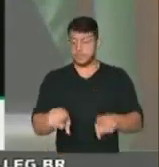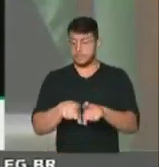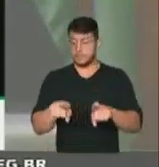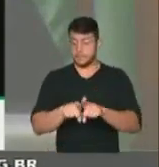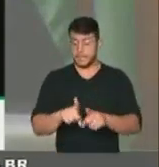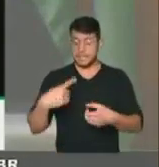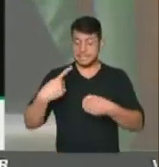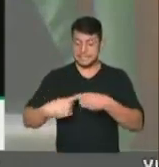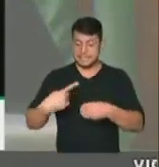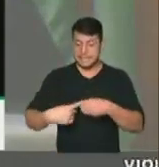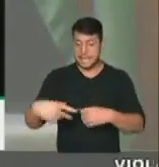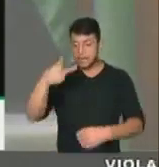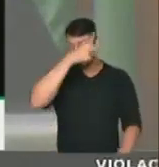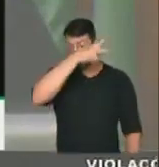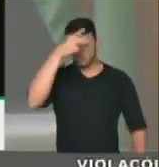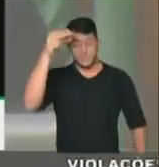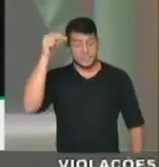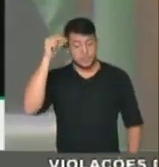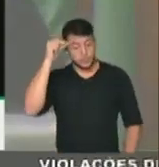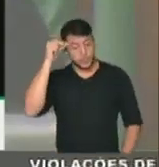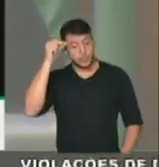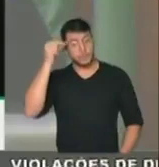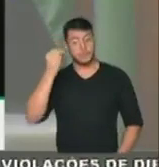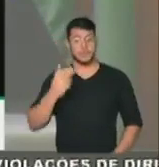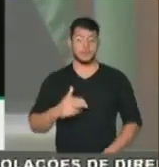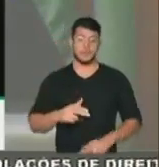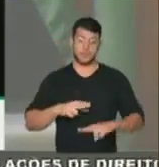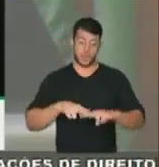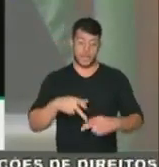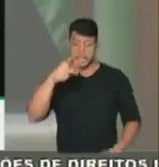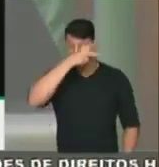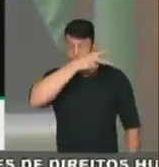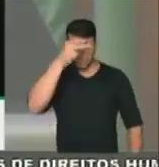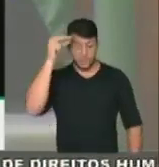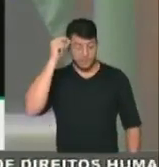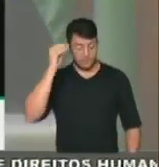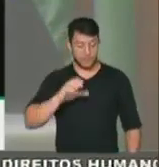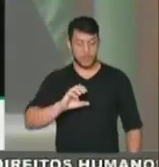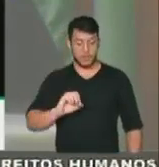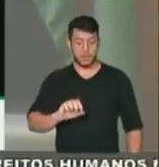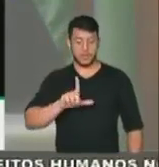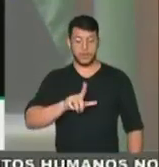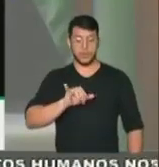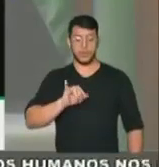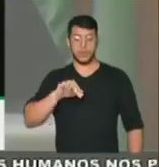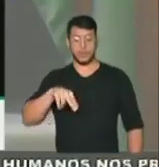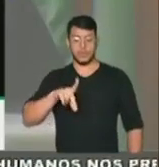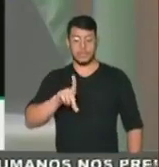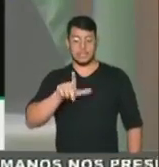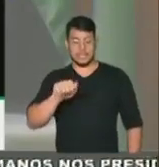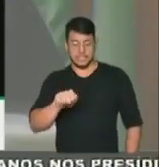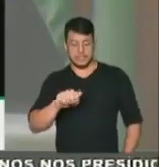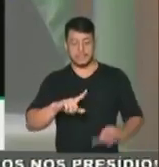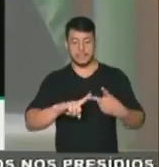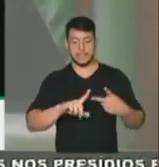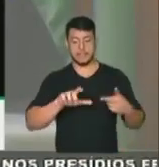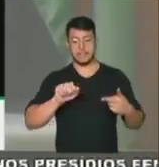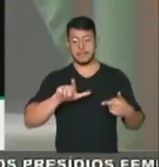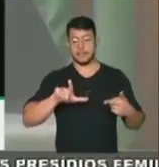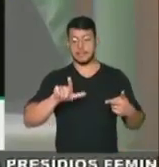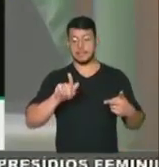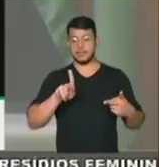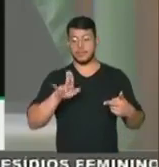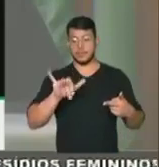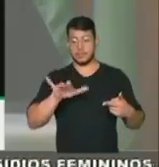merece parabéns pelo apoio que deu, como prefeito de Salgueiro, nessas duas últimas feiras. Aí você